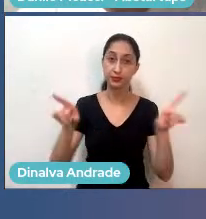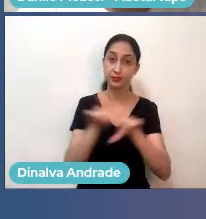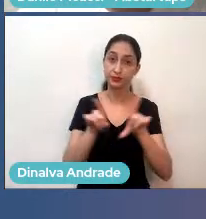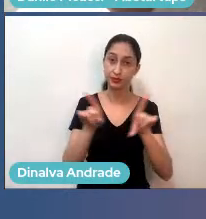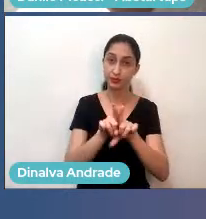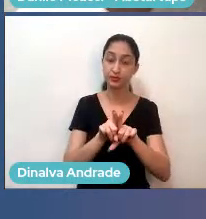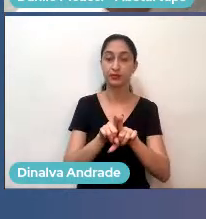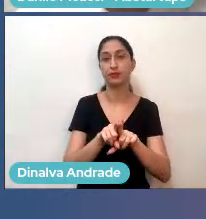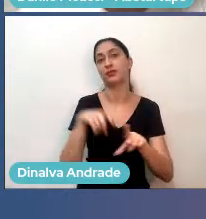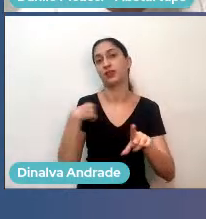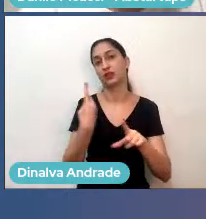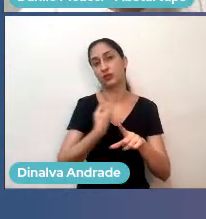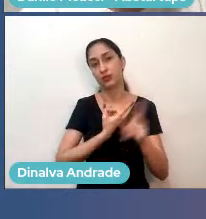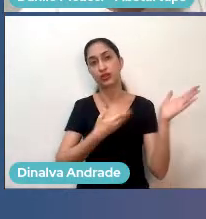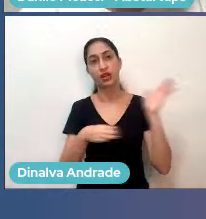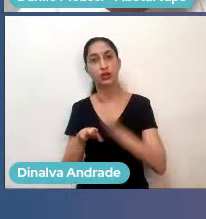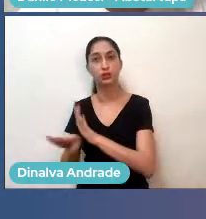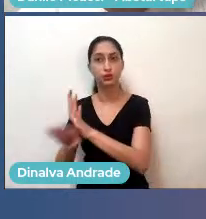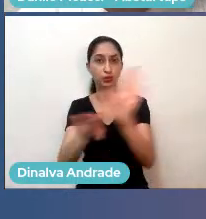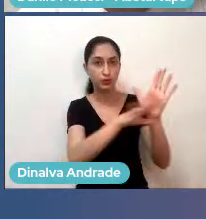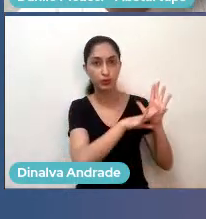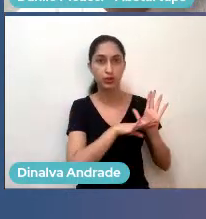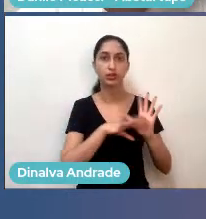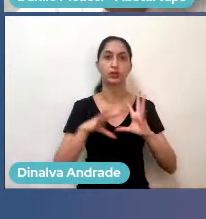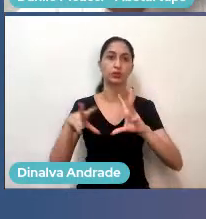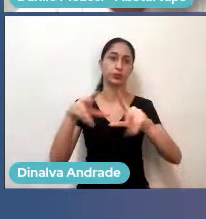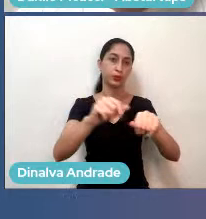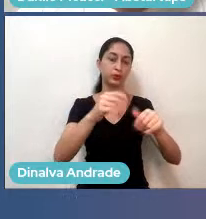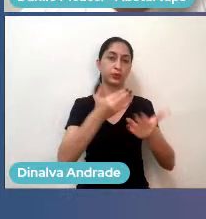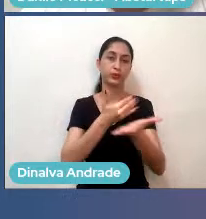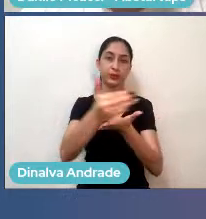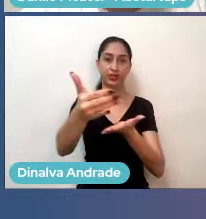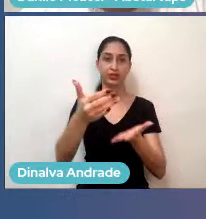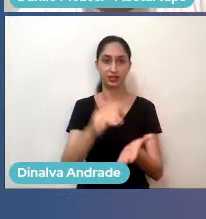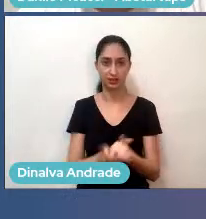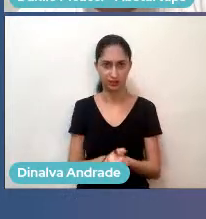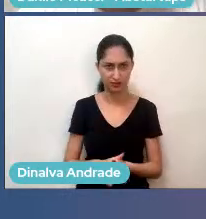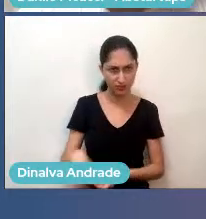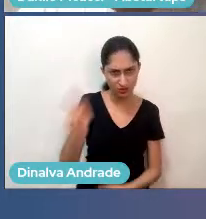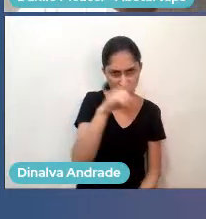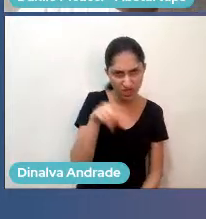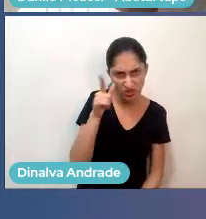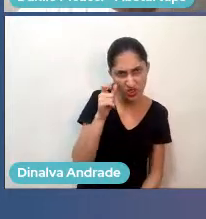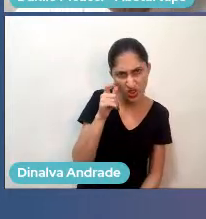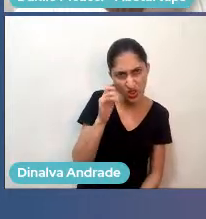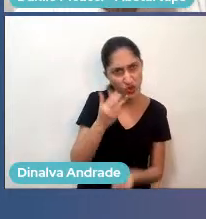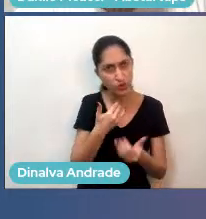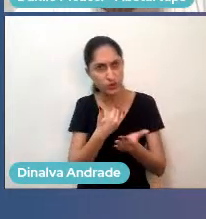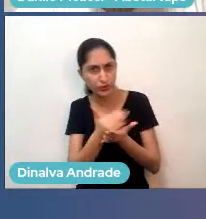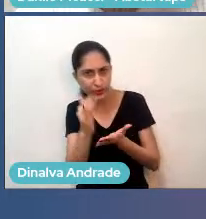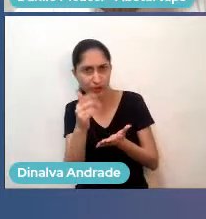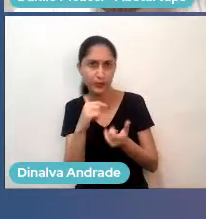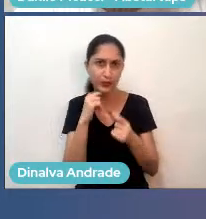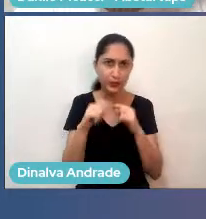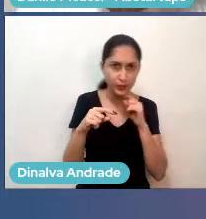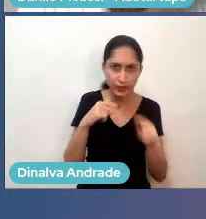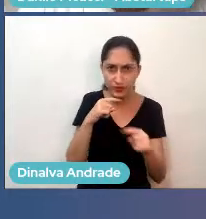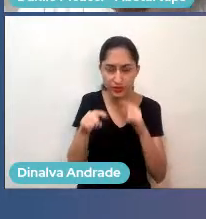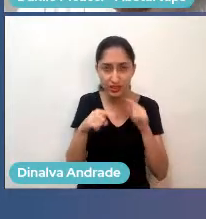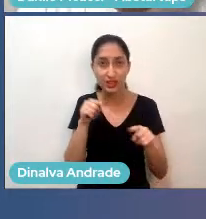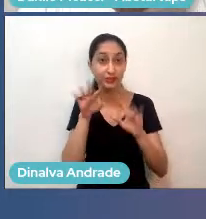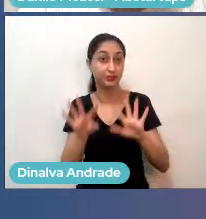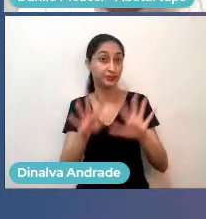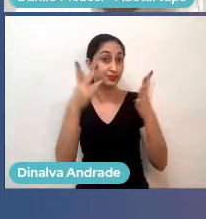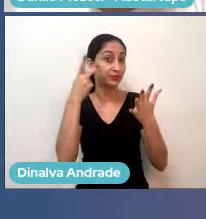e assim a gente dá alguma ajuda para quem está nas fases iniciais do processo. Então, se você está curioso, se está começando, está em dúvida, esse evento é para